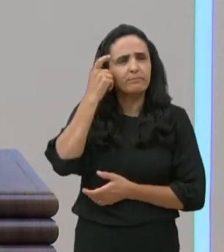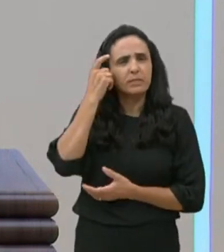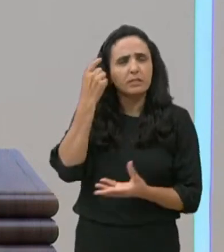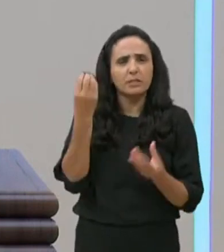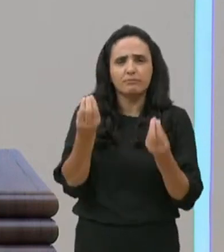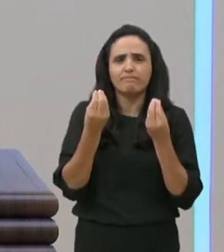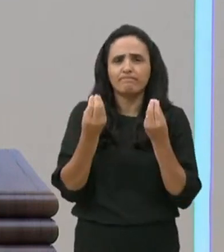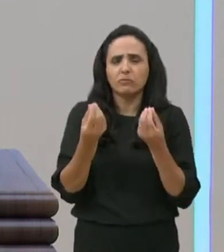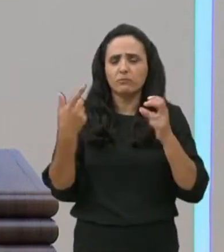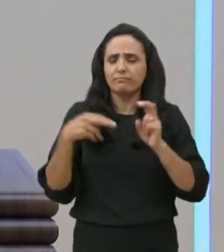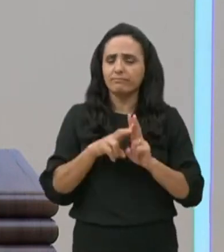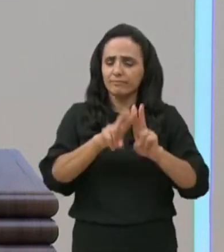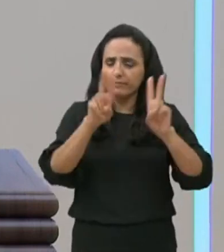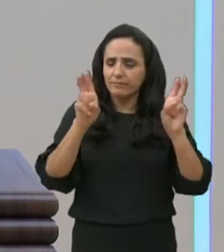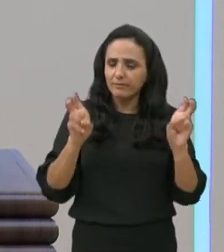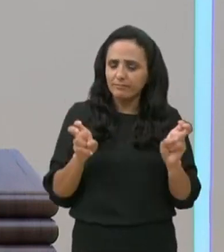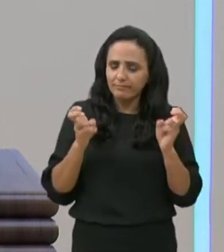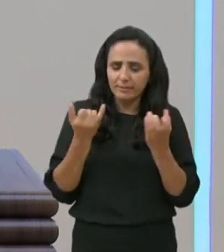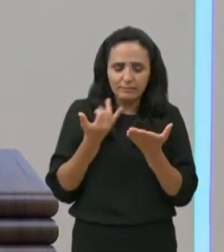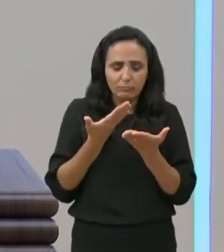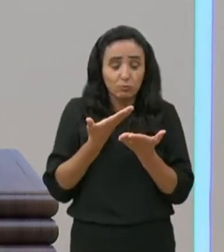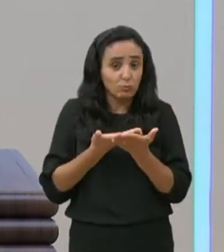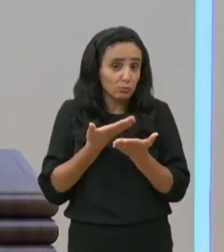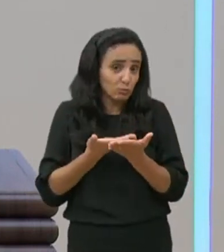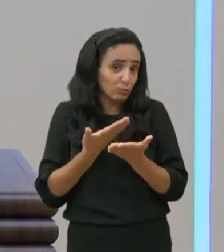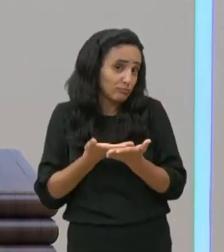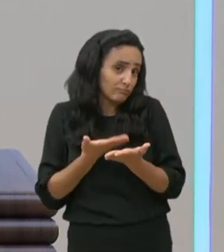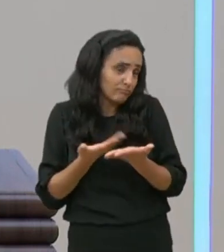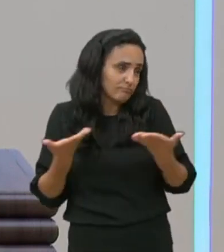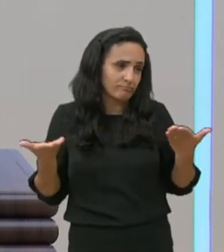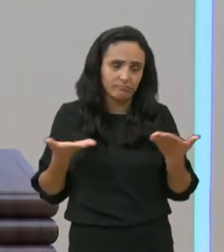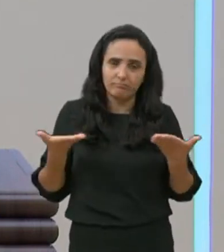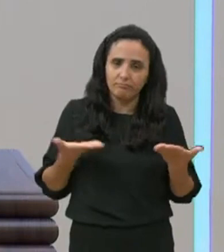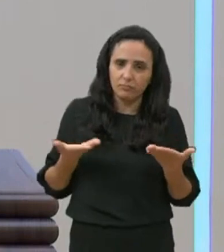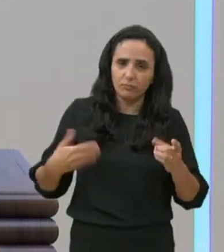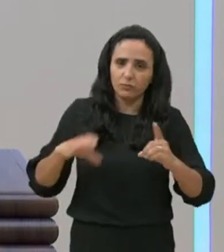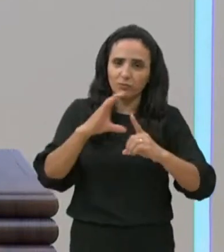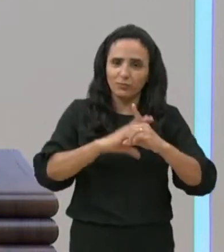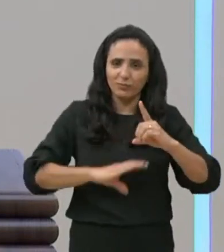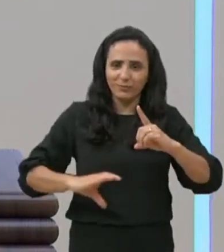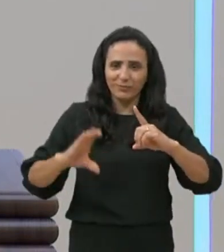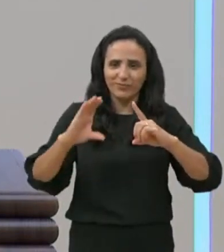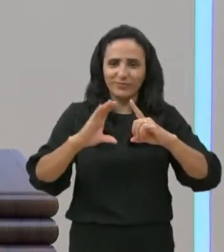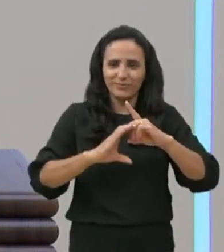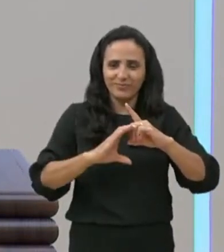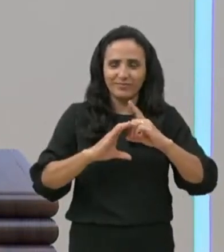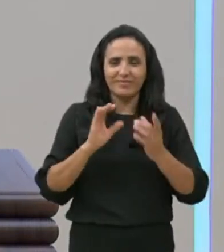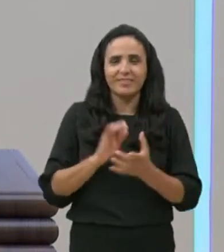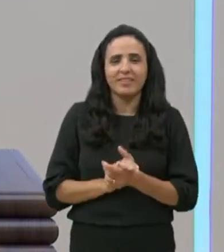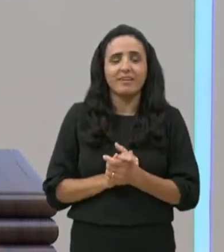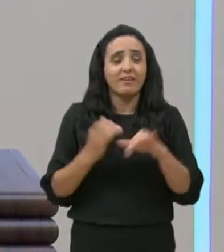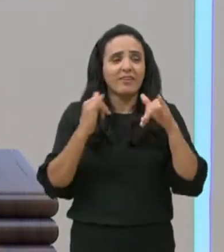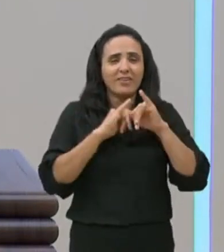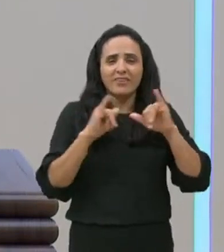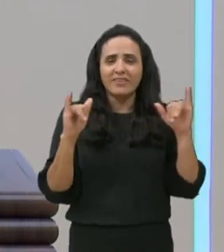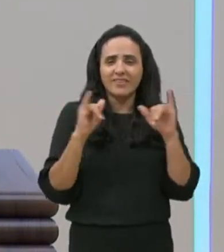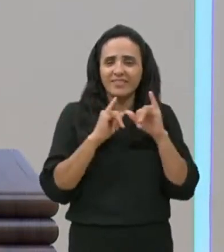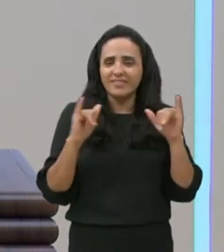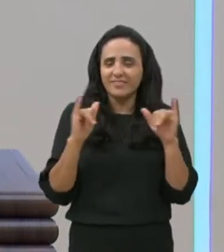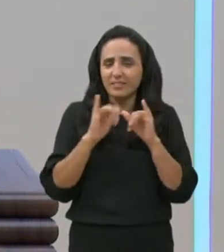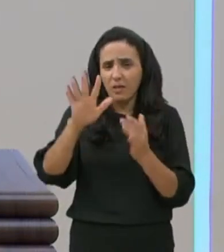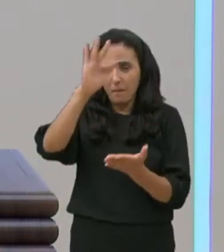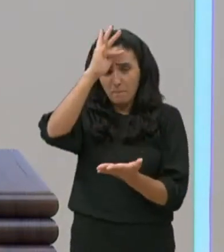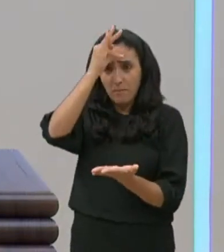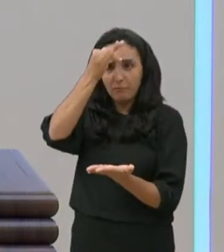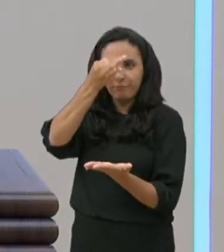tema a esta reflexão bíblica, desta oportunidade, deste culto, diríamos que seria uma fé